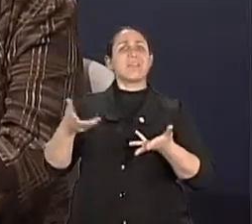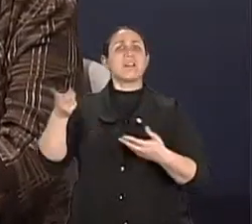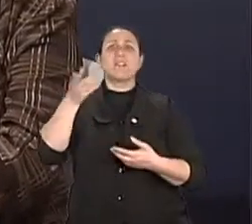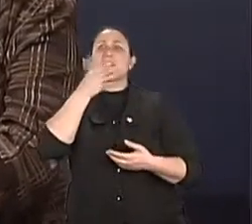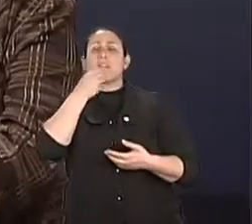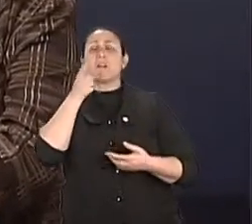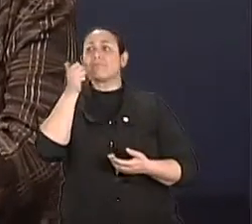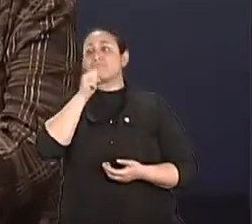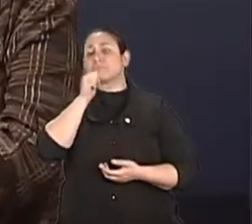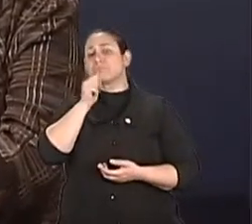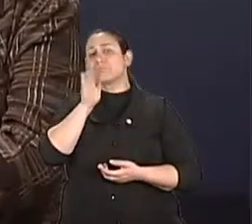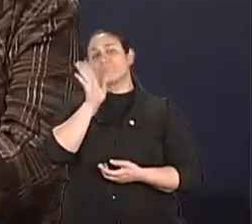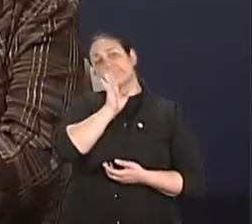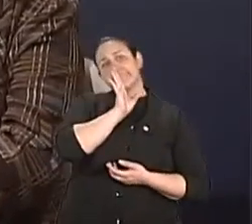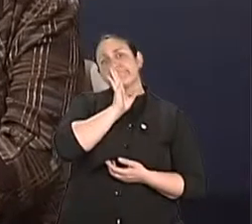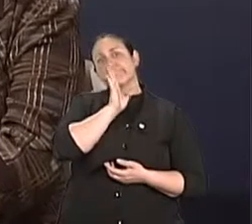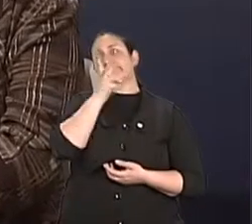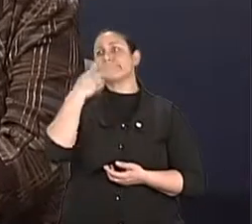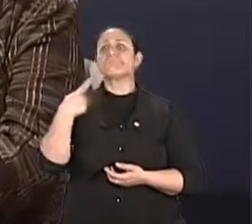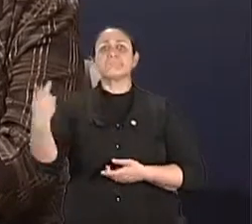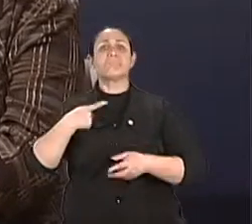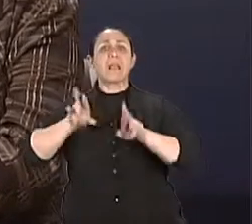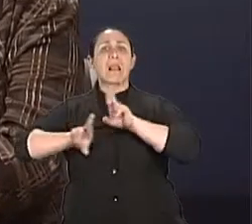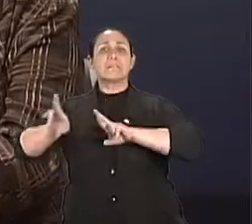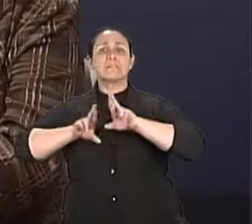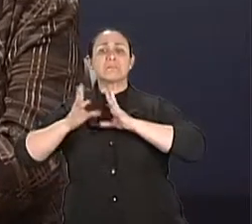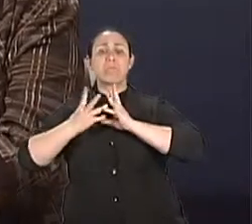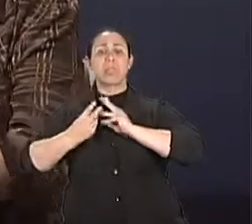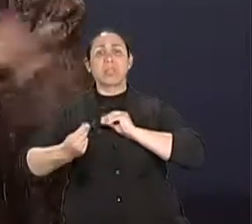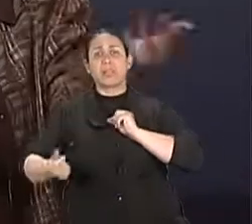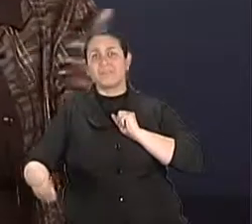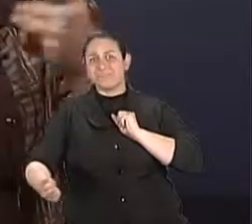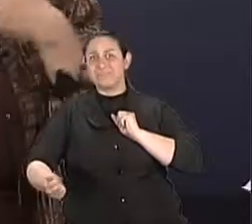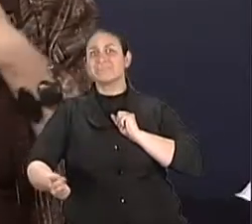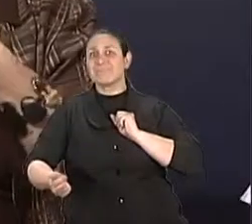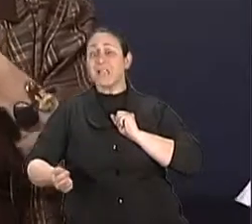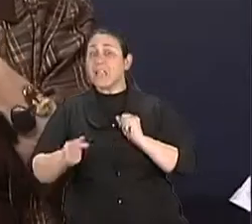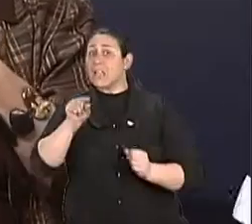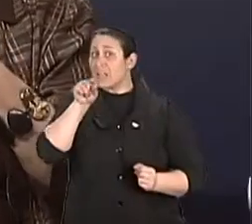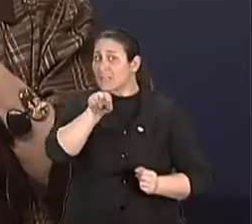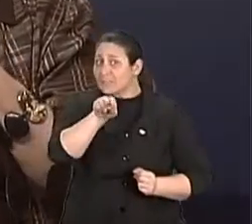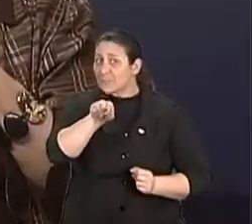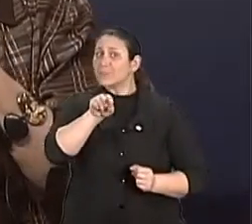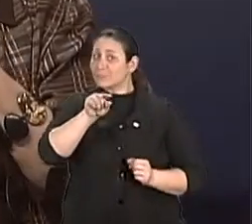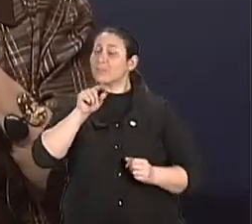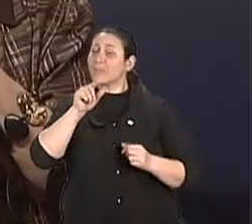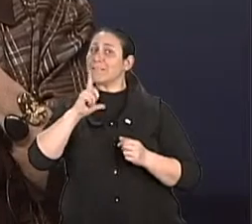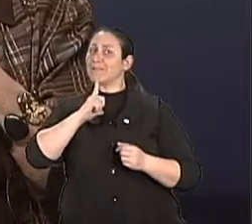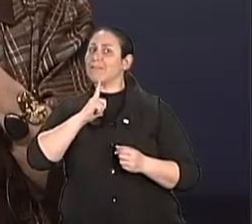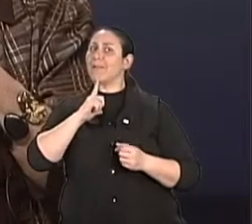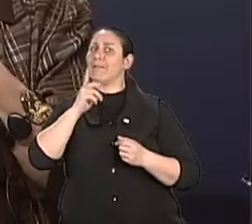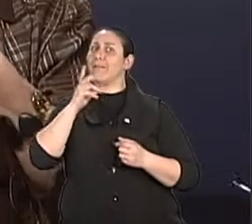cedem e se esvaziam por isso. Aí é que tá. Ela tem um afetivo forte.